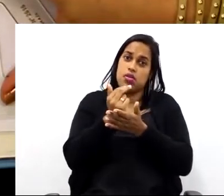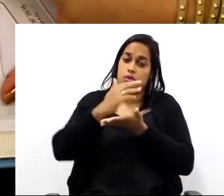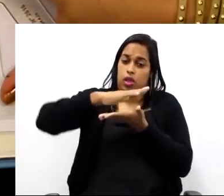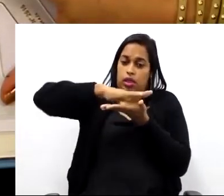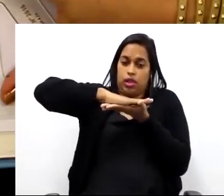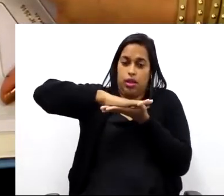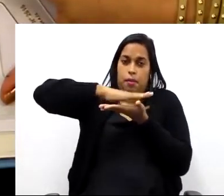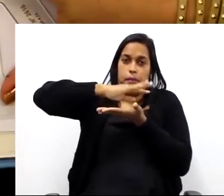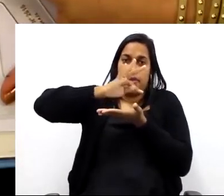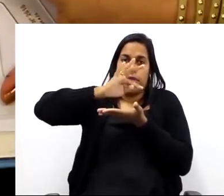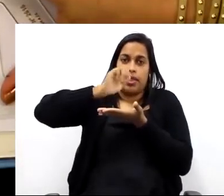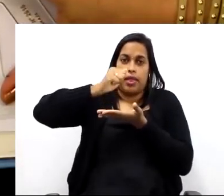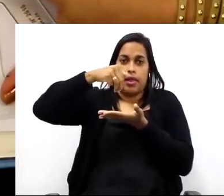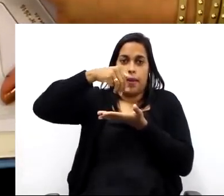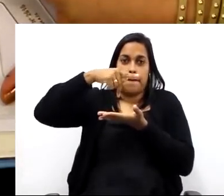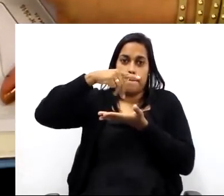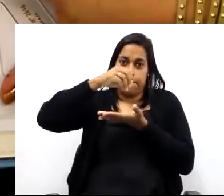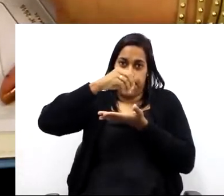tampo.